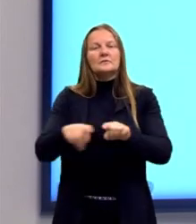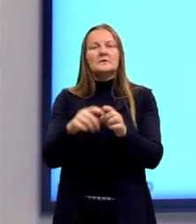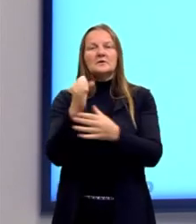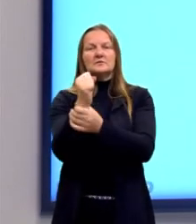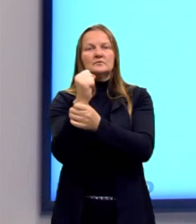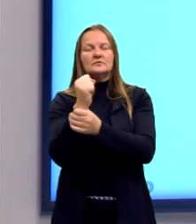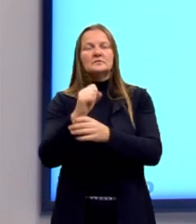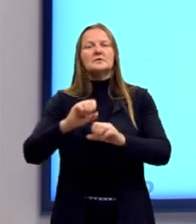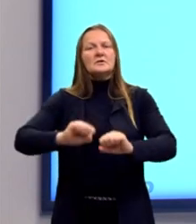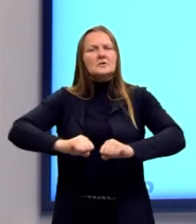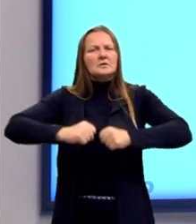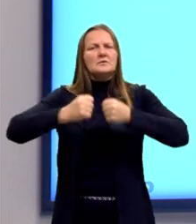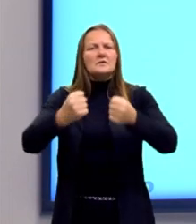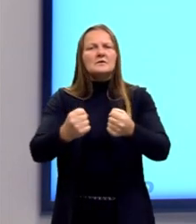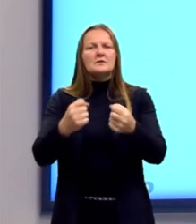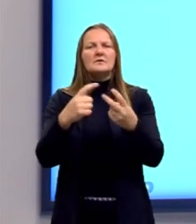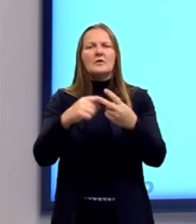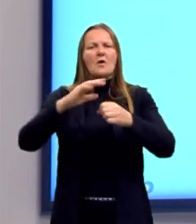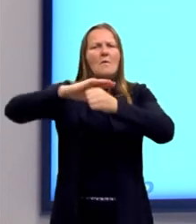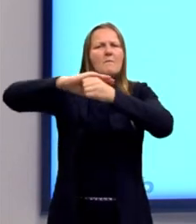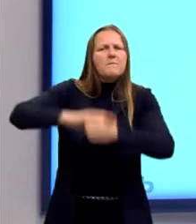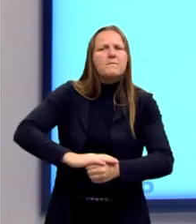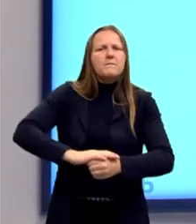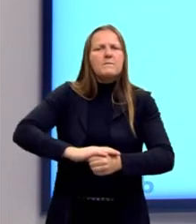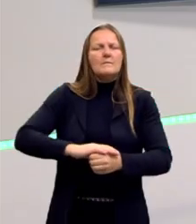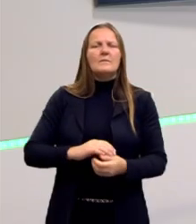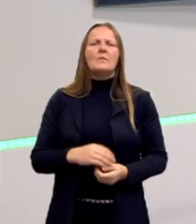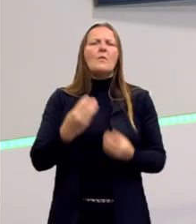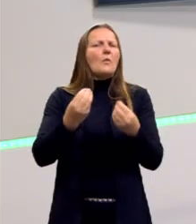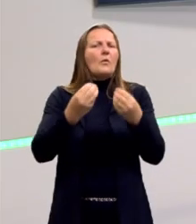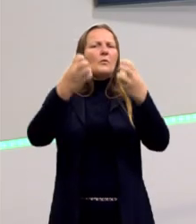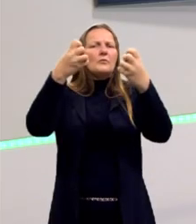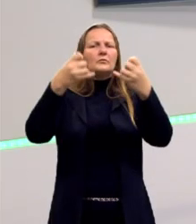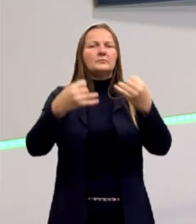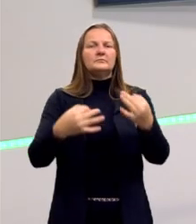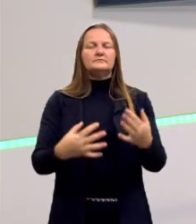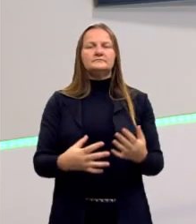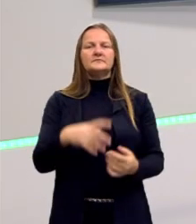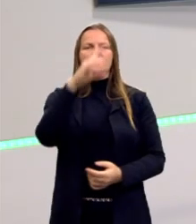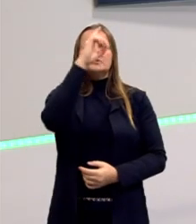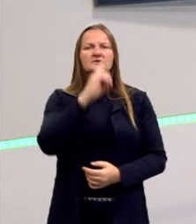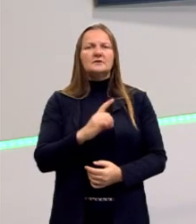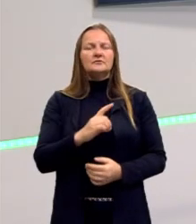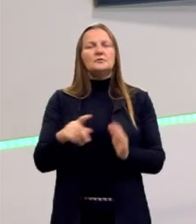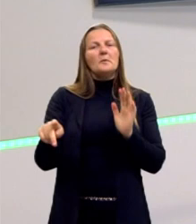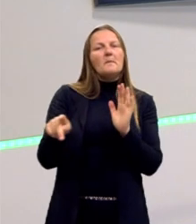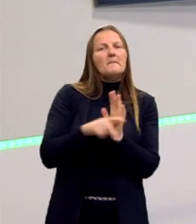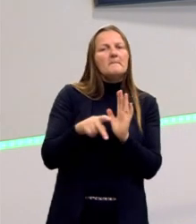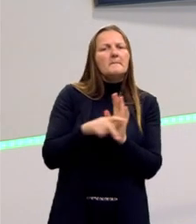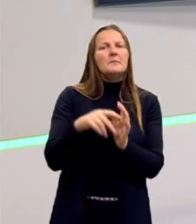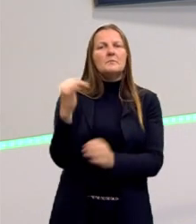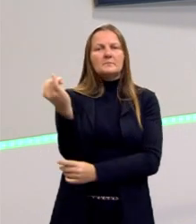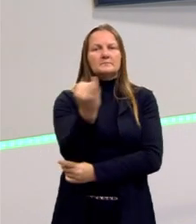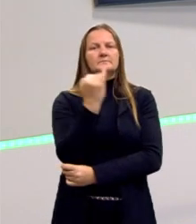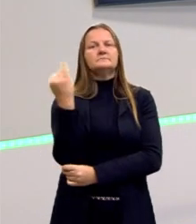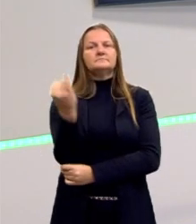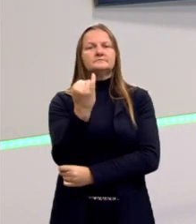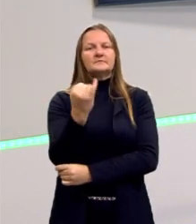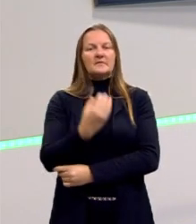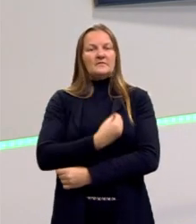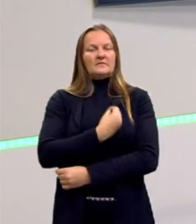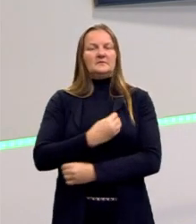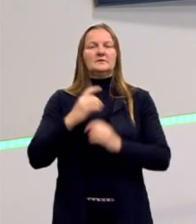resistência e opressão. Então, vejam só, são direitos essenciais que nós precisamos pra ter uma vida digna.